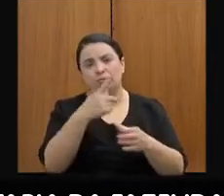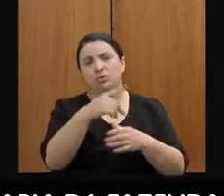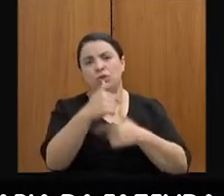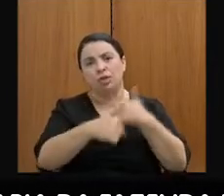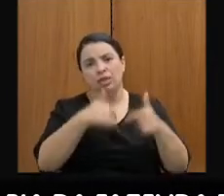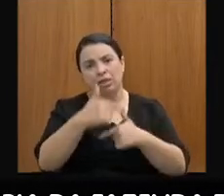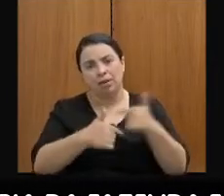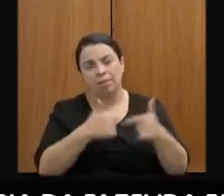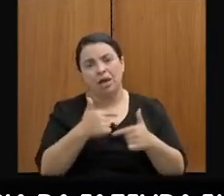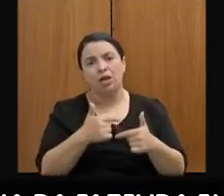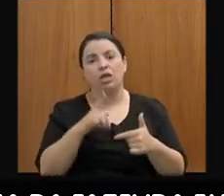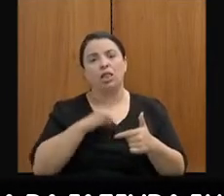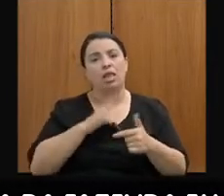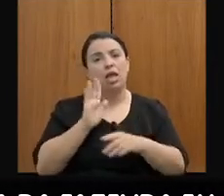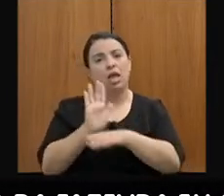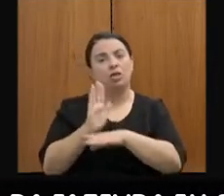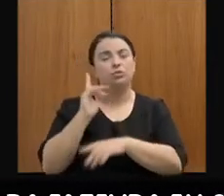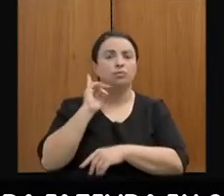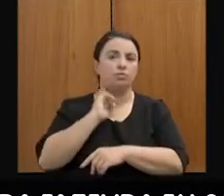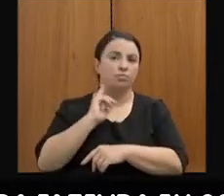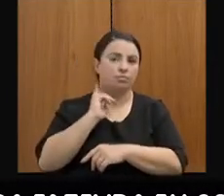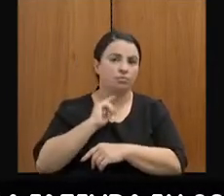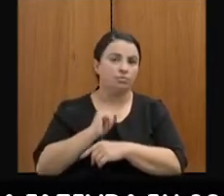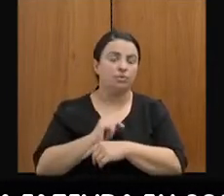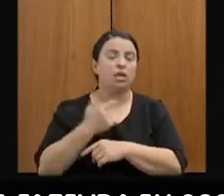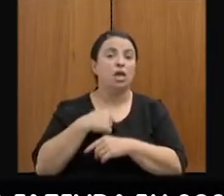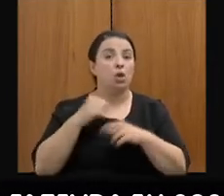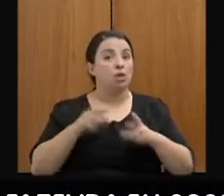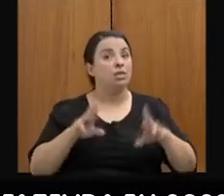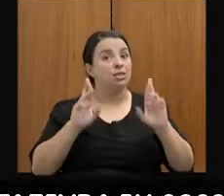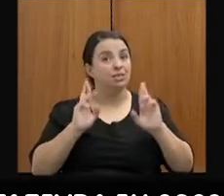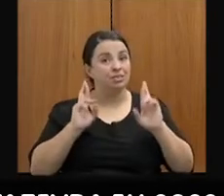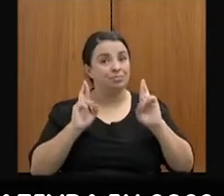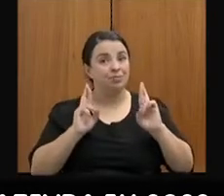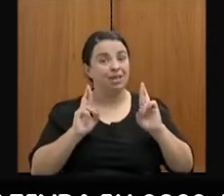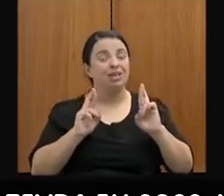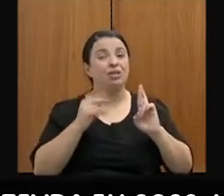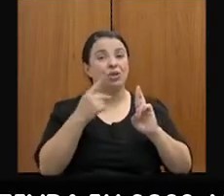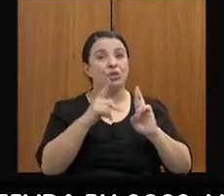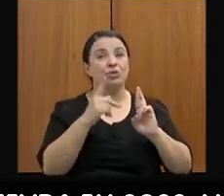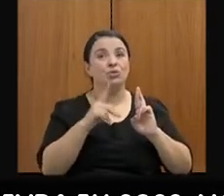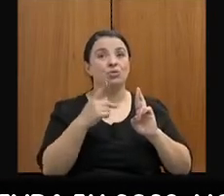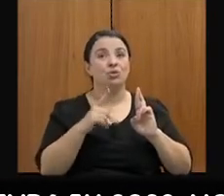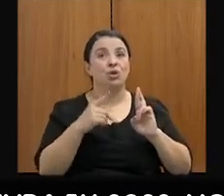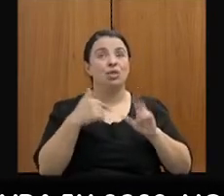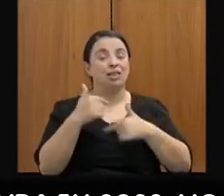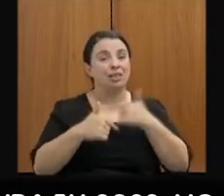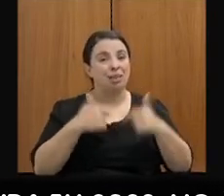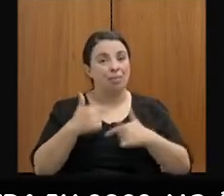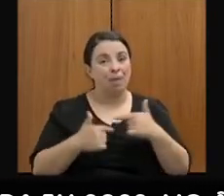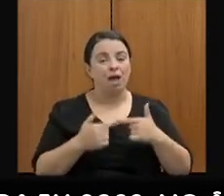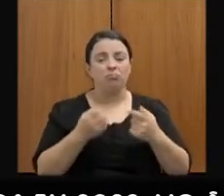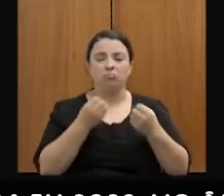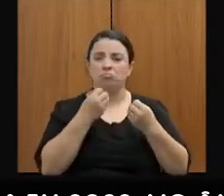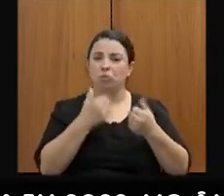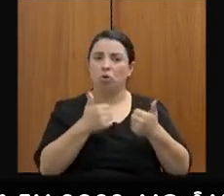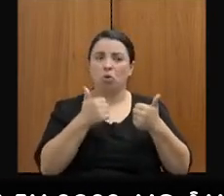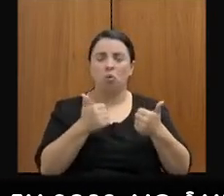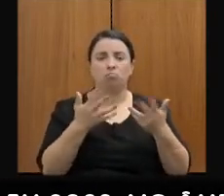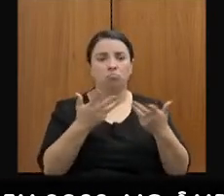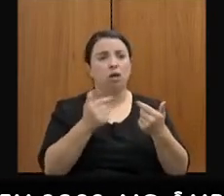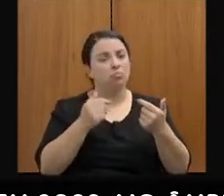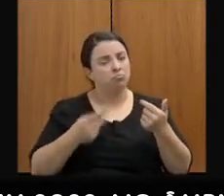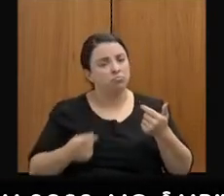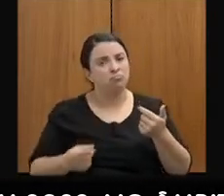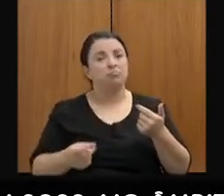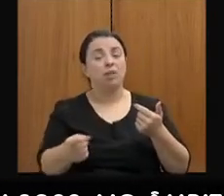fazendo por Minas. E digo mais, espero contar com toda essa diferença por muito tempo ainda para que Minas fique realmente